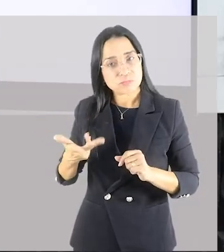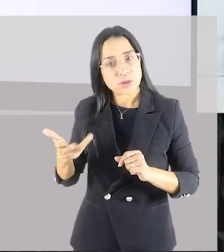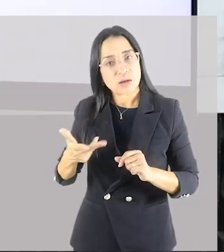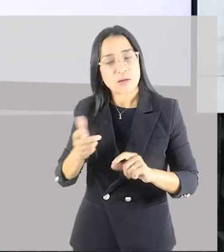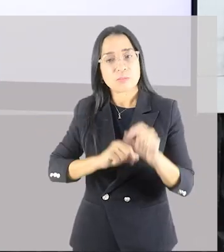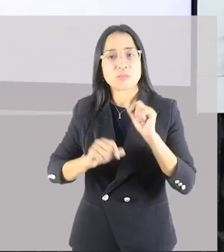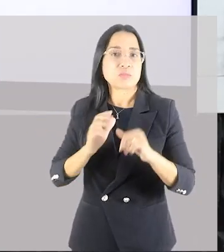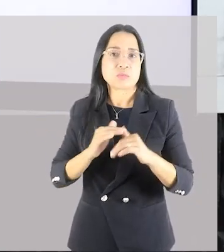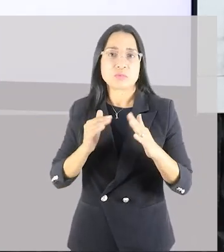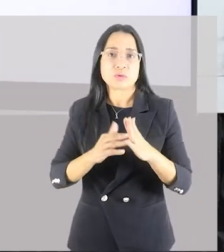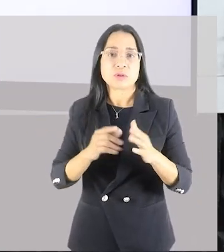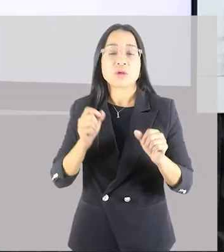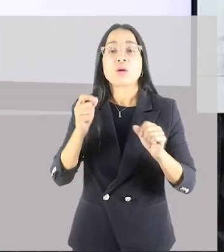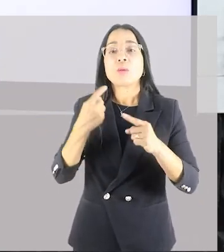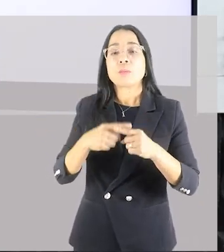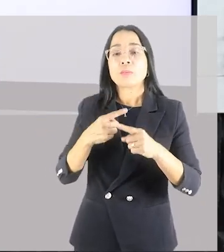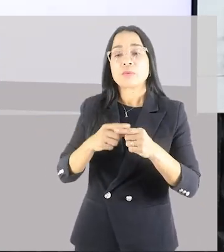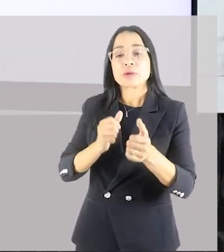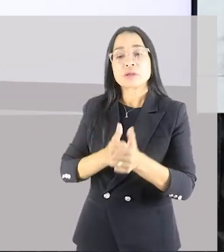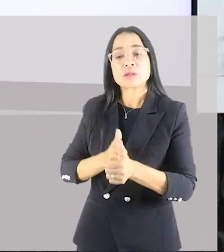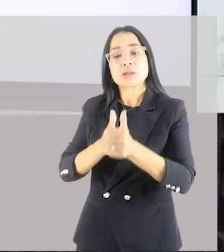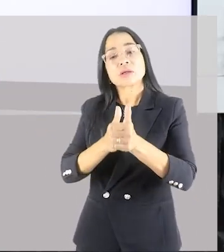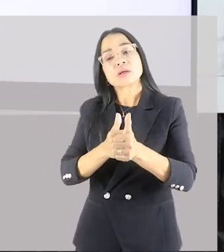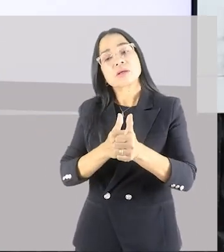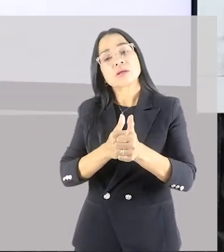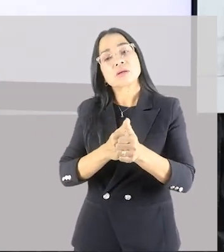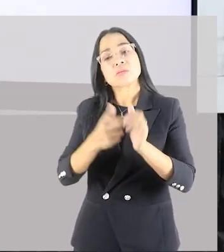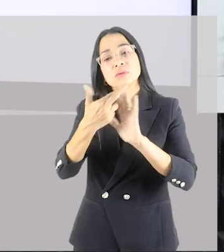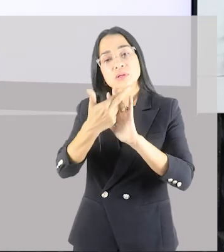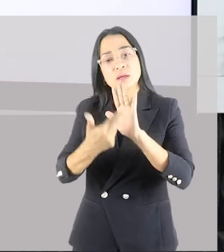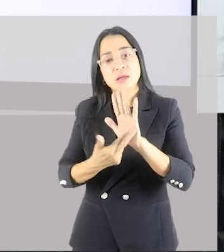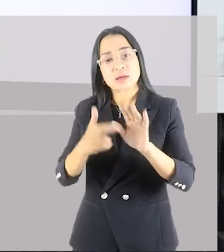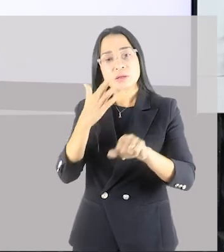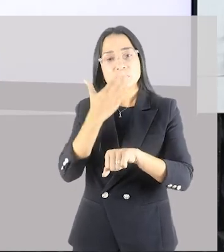os princípios do treinamento. Está ok?